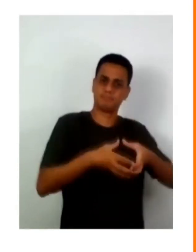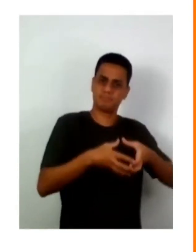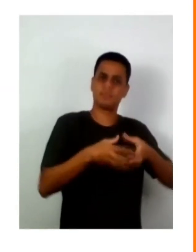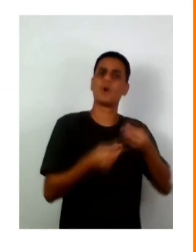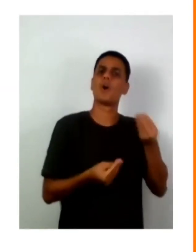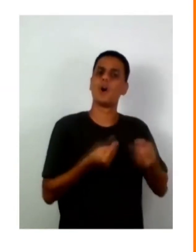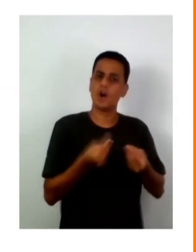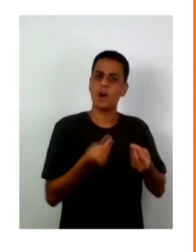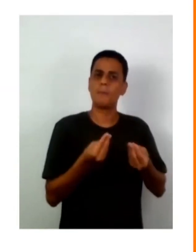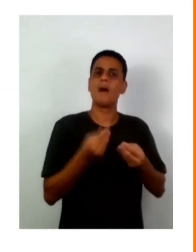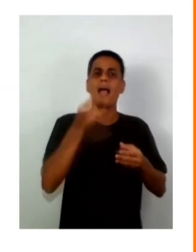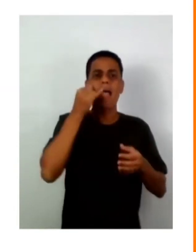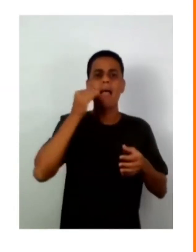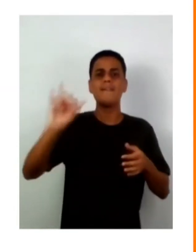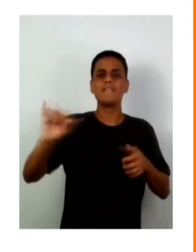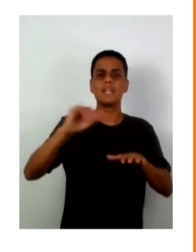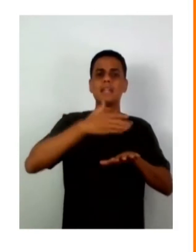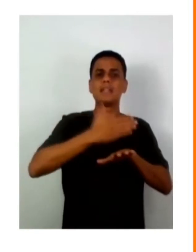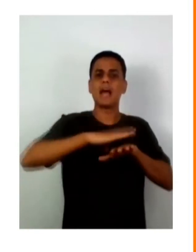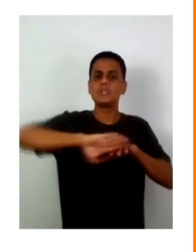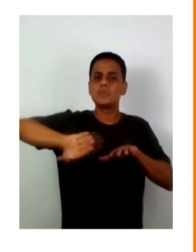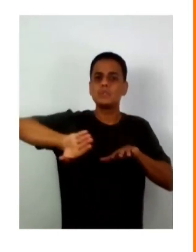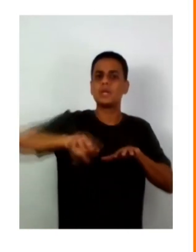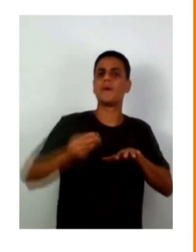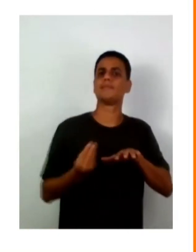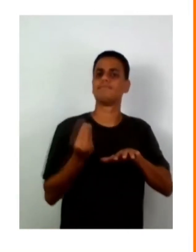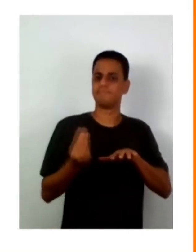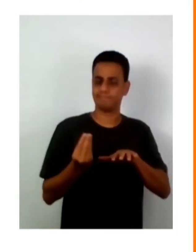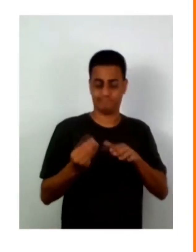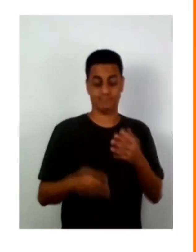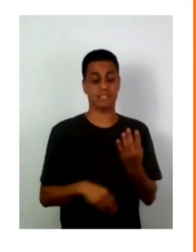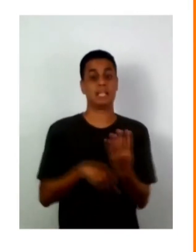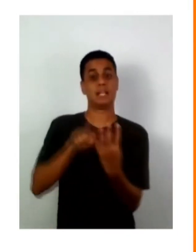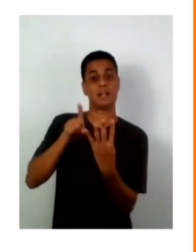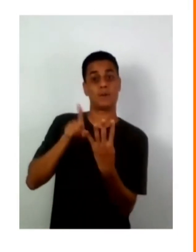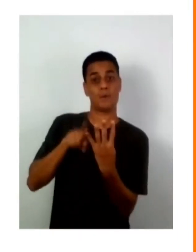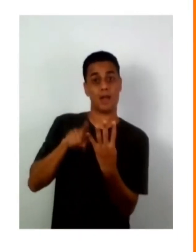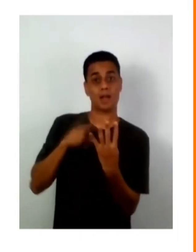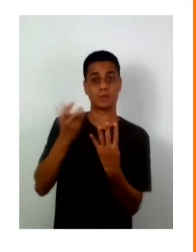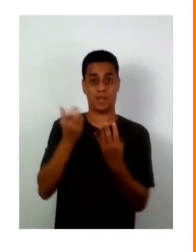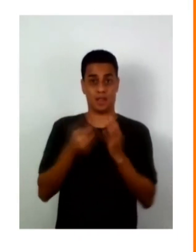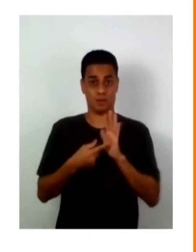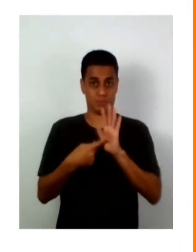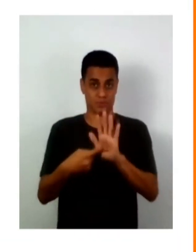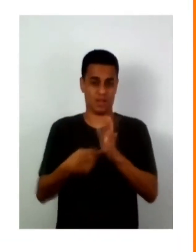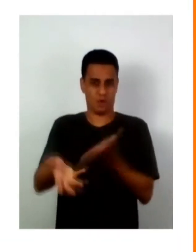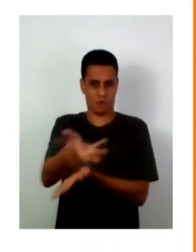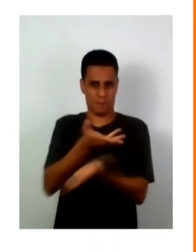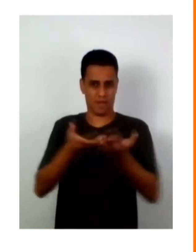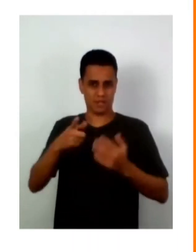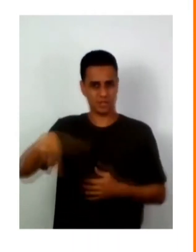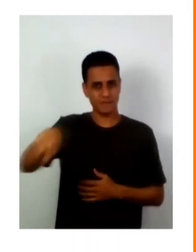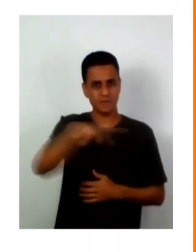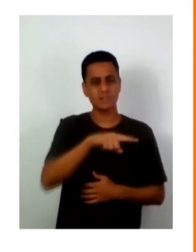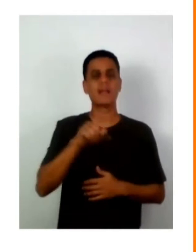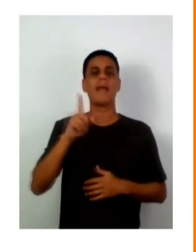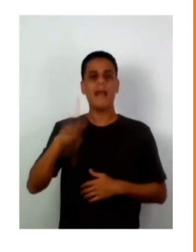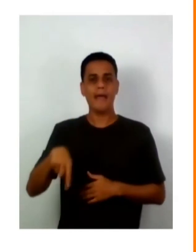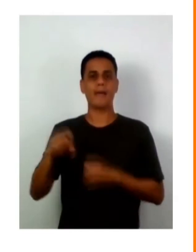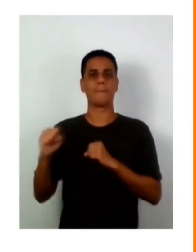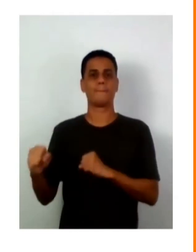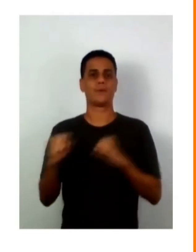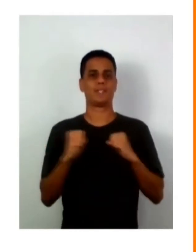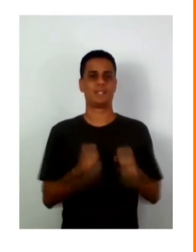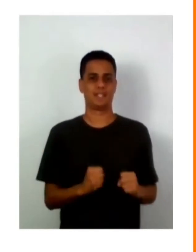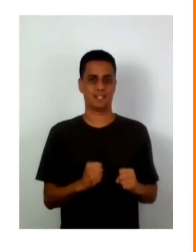e nós eliminamos a exclusão em diferentes níveis e estágios. E também gostaria de compartilhar com vocês o